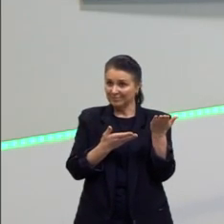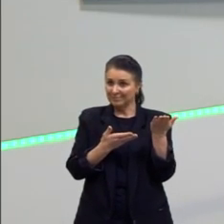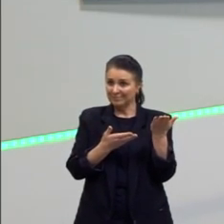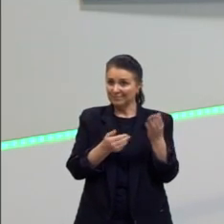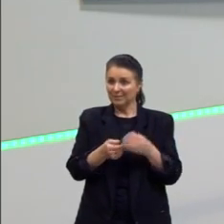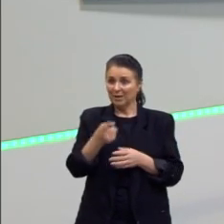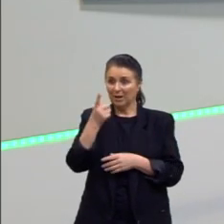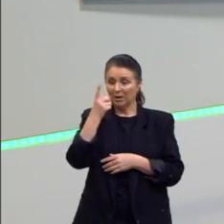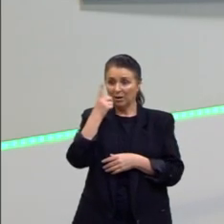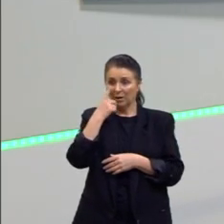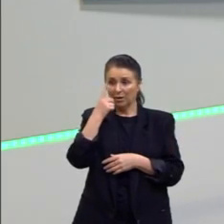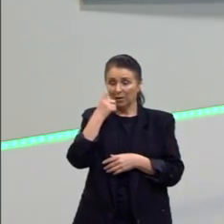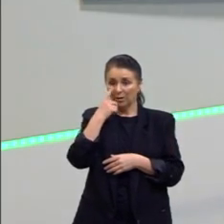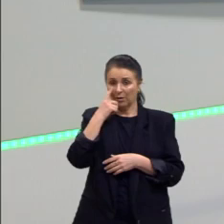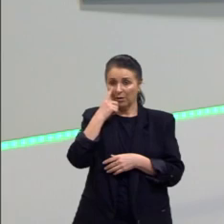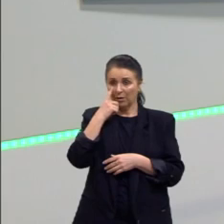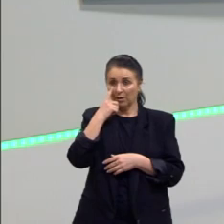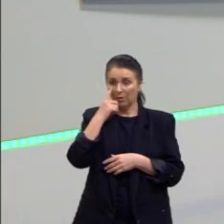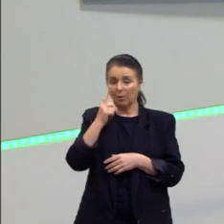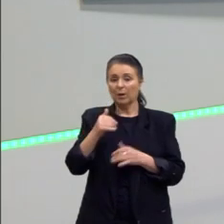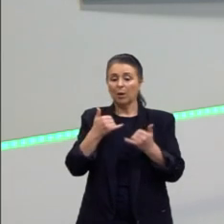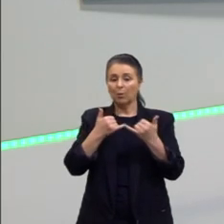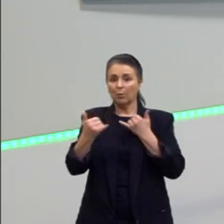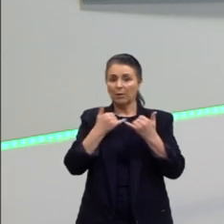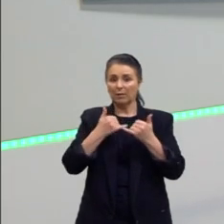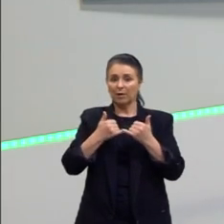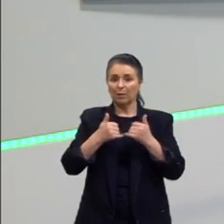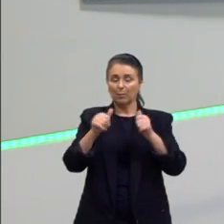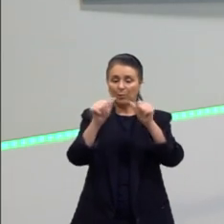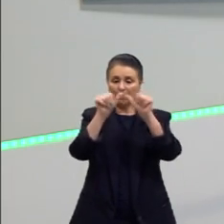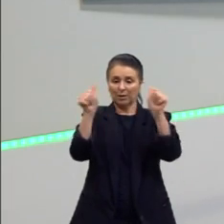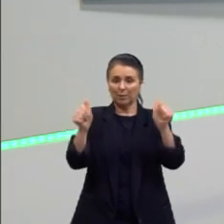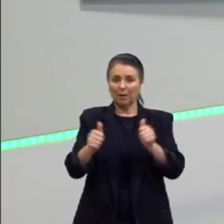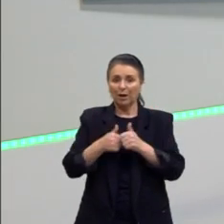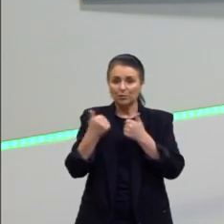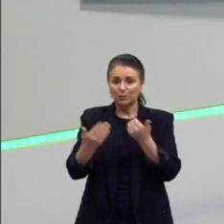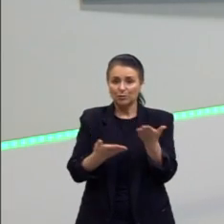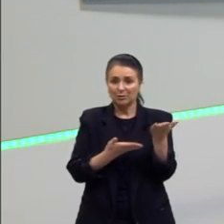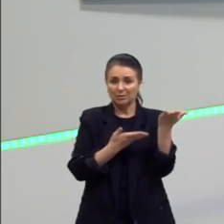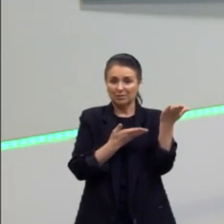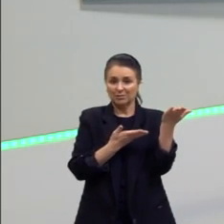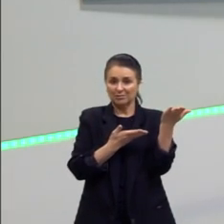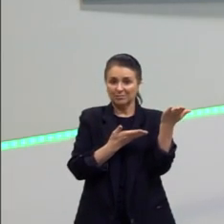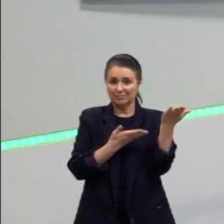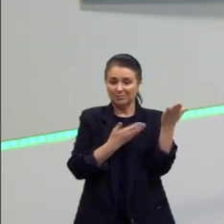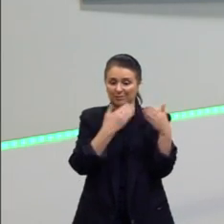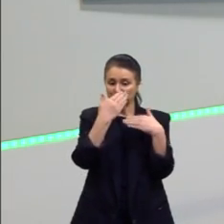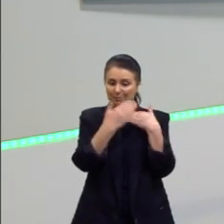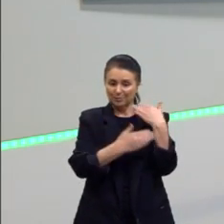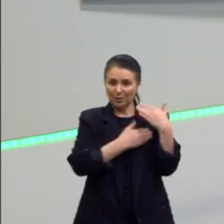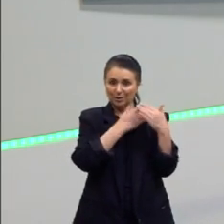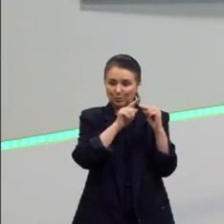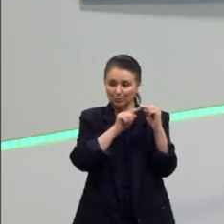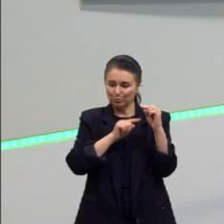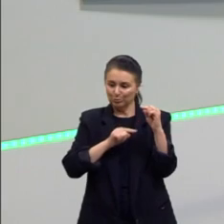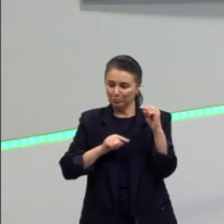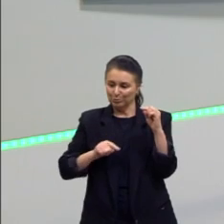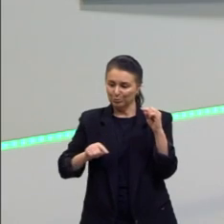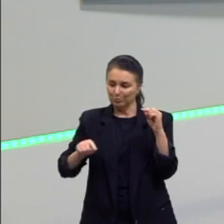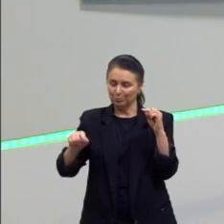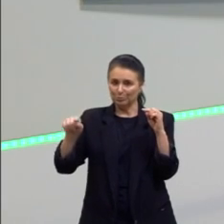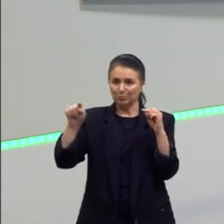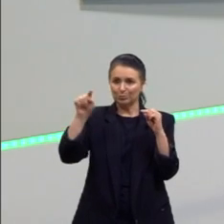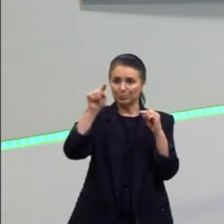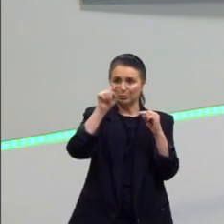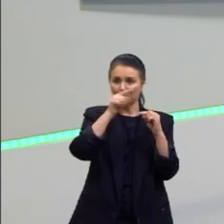Ó, só para exemplificar um pouquinho mais como acontece, então, esse processo. Vamos ver o número